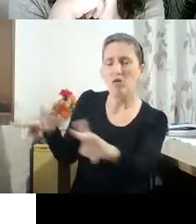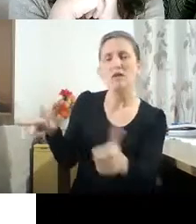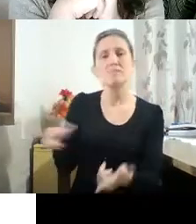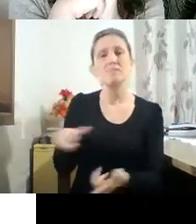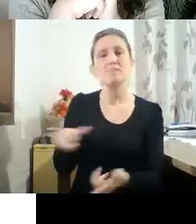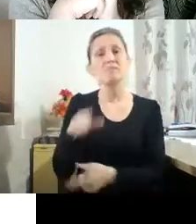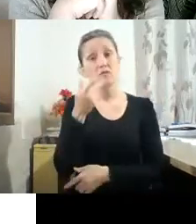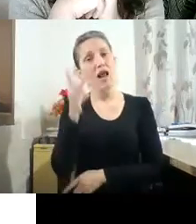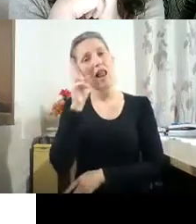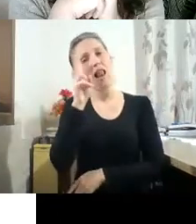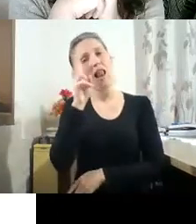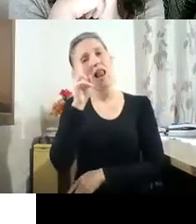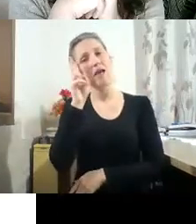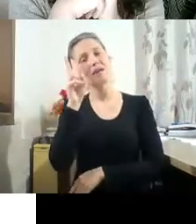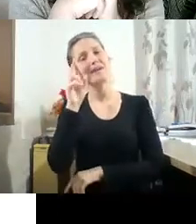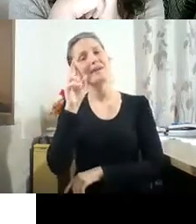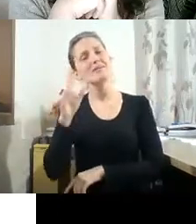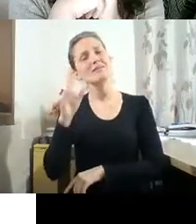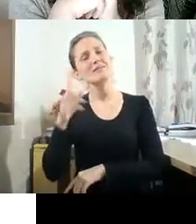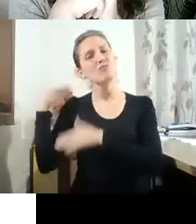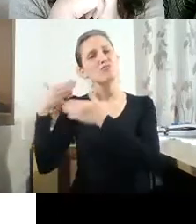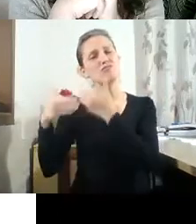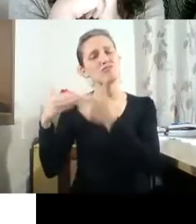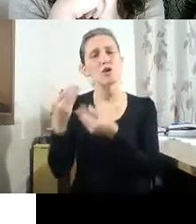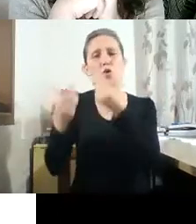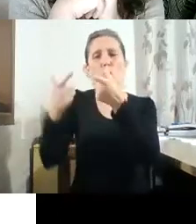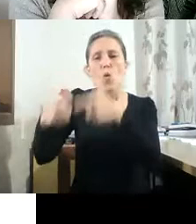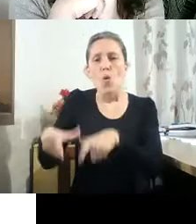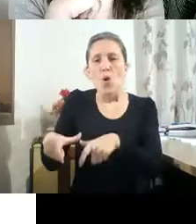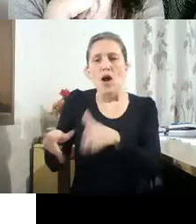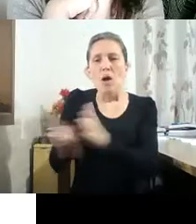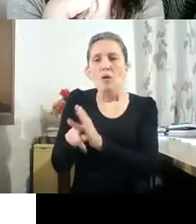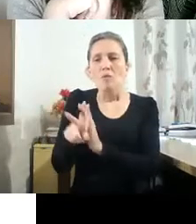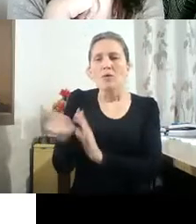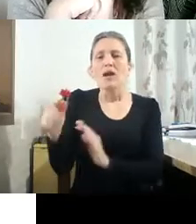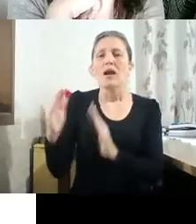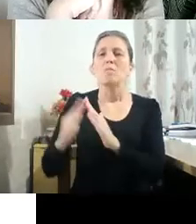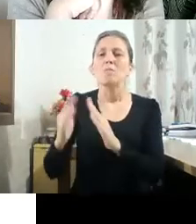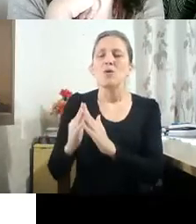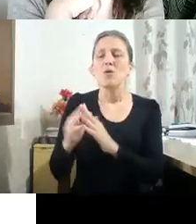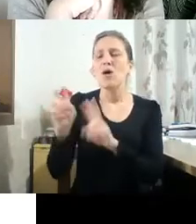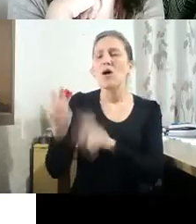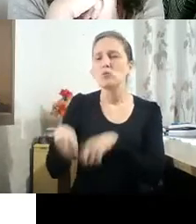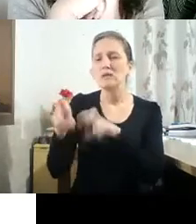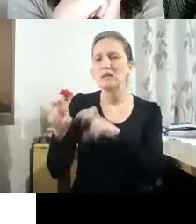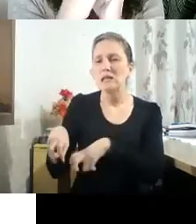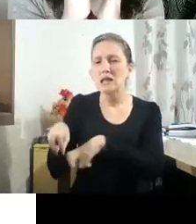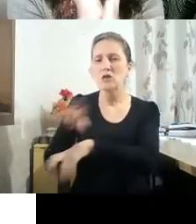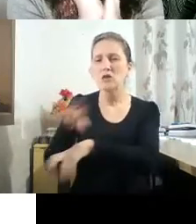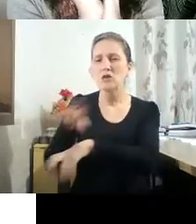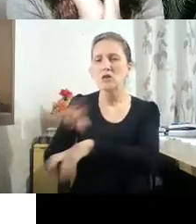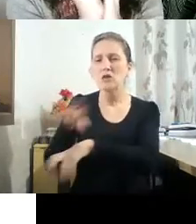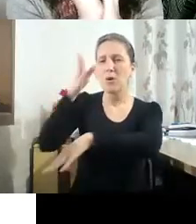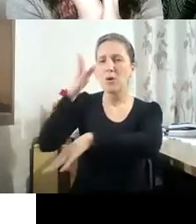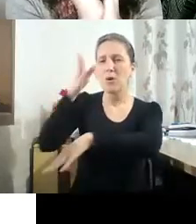lembranças que ele tinha dos primeiros anos de vida do local onde ele morou, um sítio cercado por montanhas, que vão